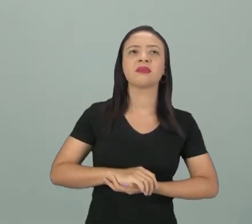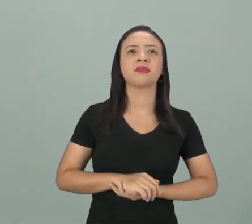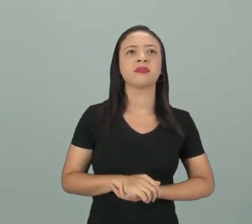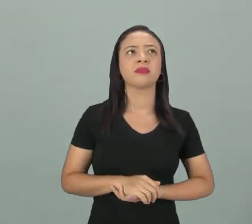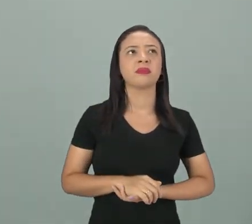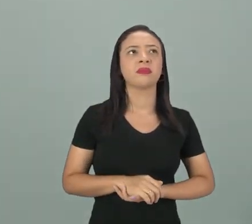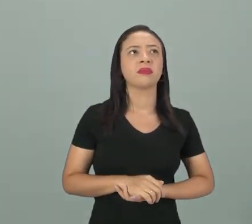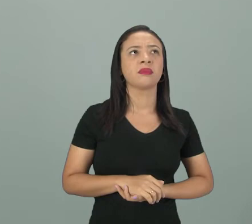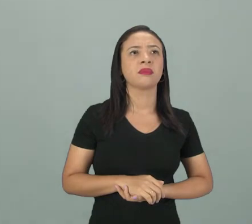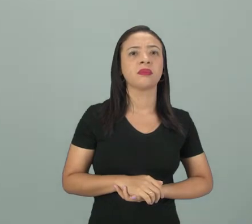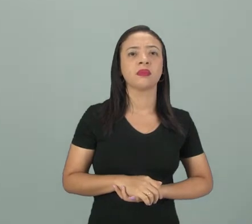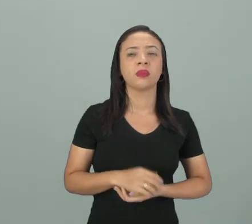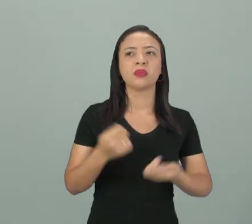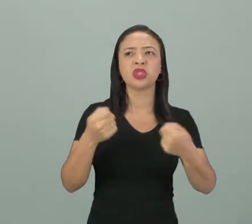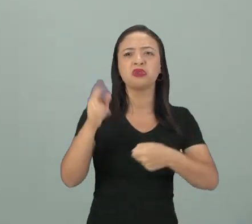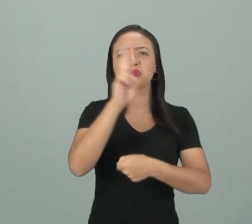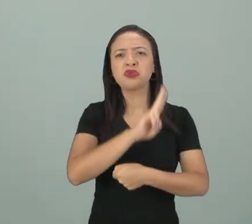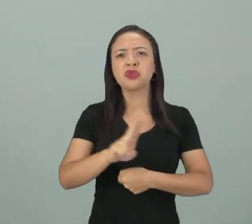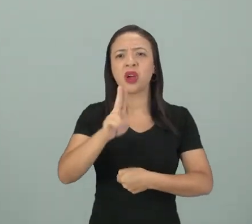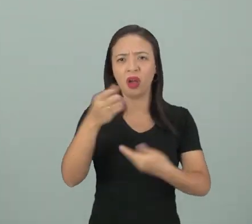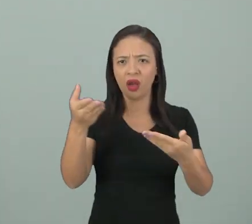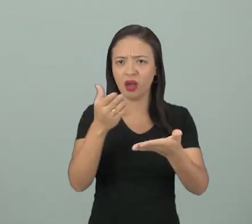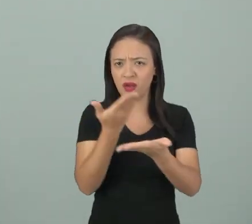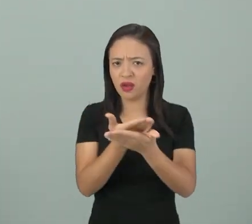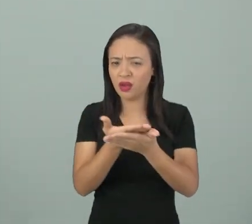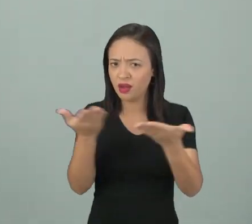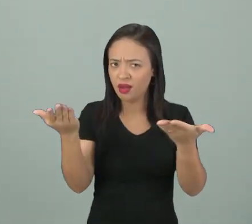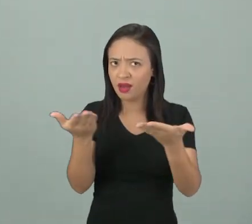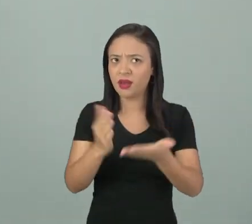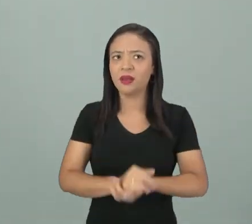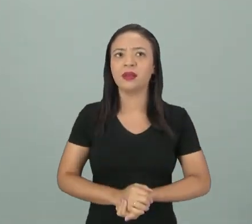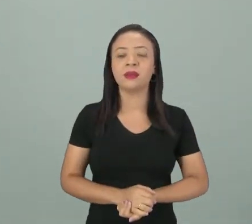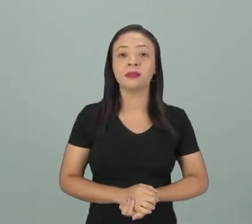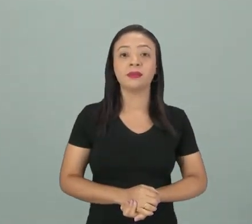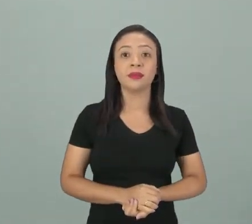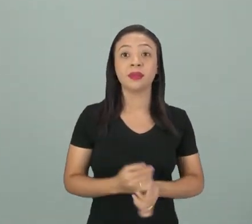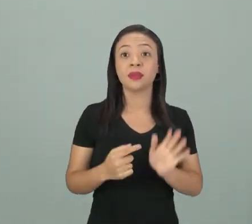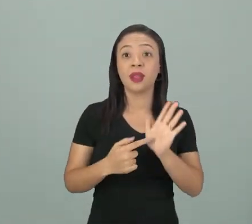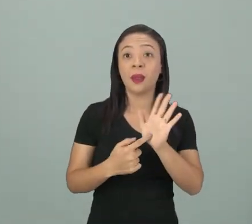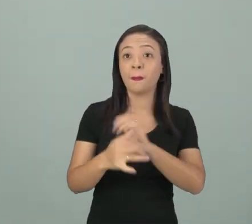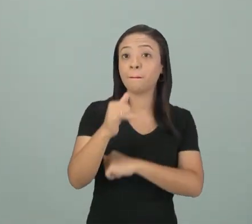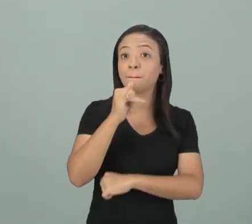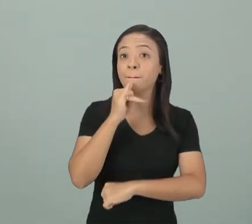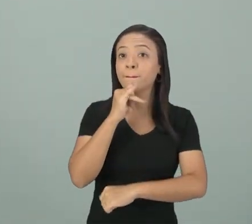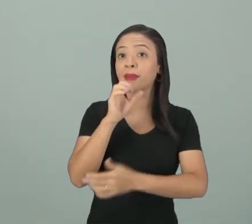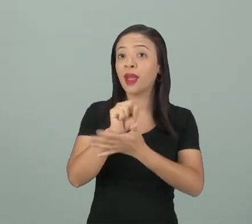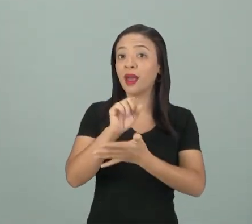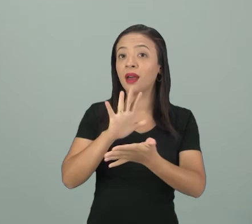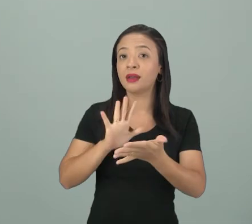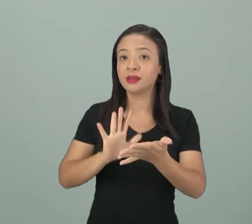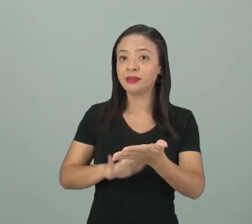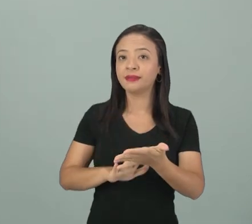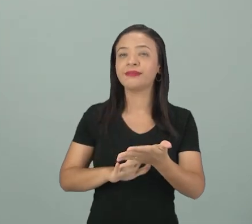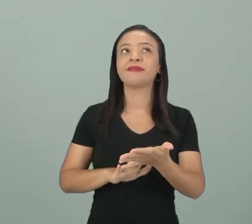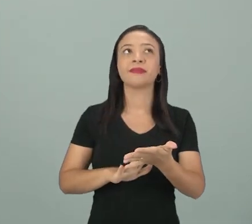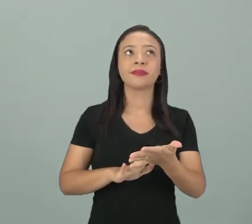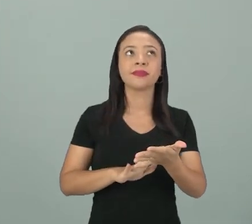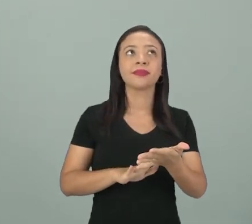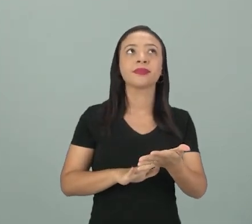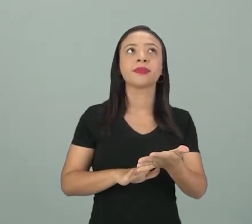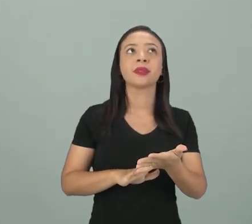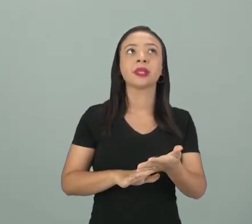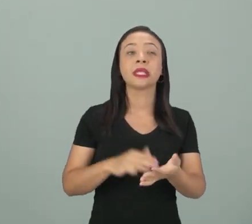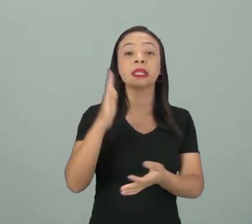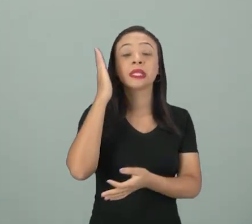E pra aplicar isso aí. Vamos ver agora? Vamos. Vamos ver alguns exemplos práticos aqui nessa atividadezinha. pra nós fazermos